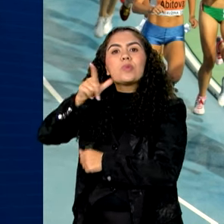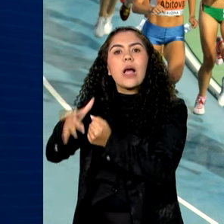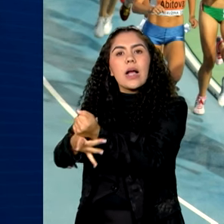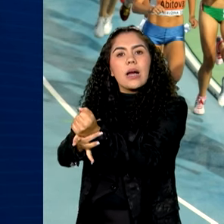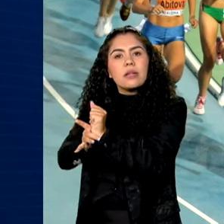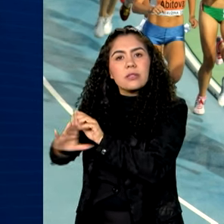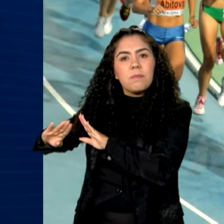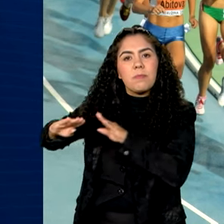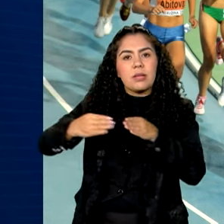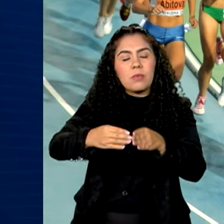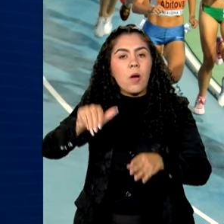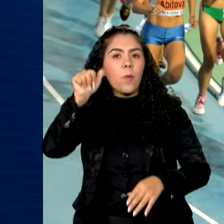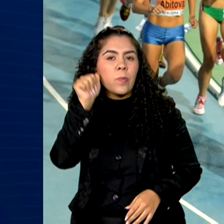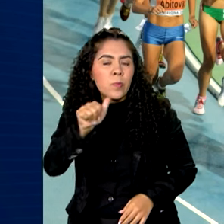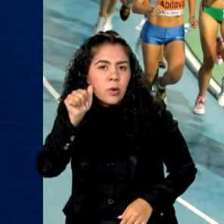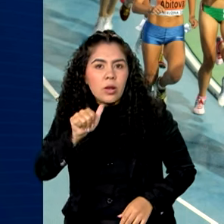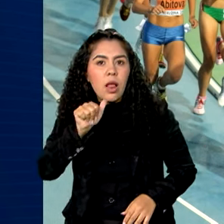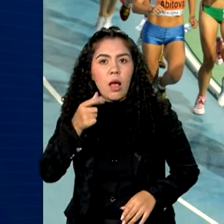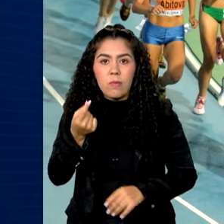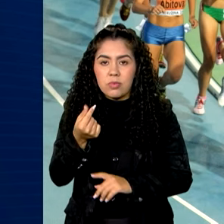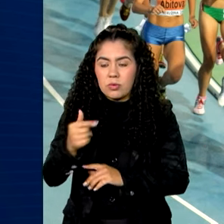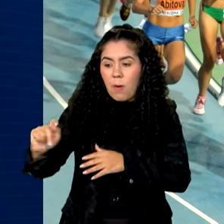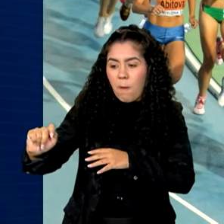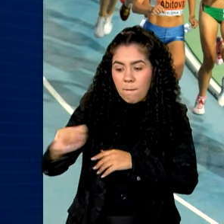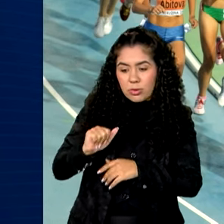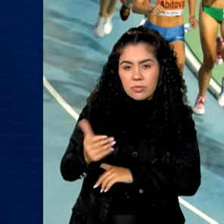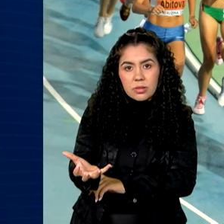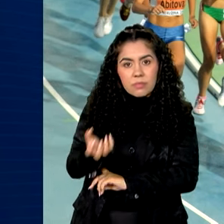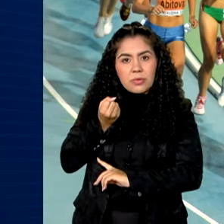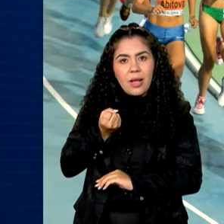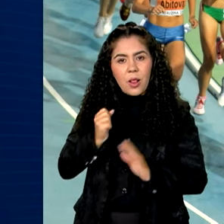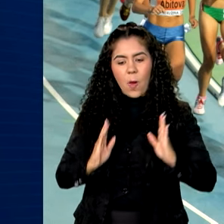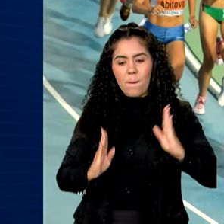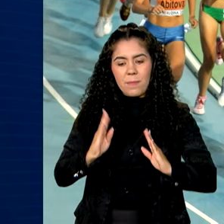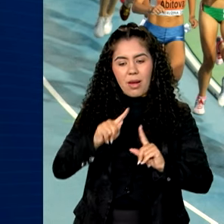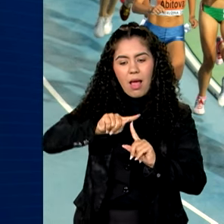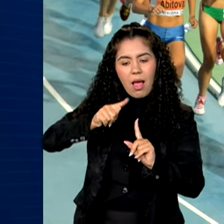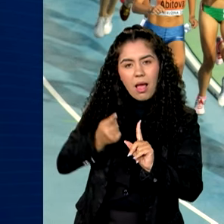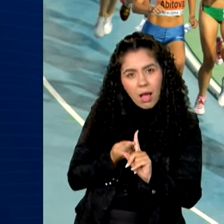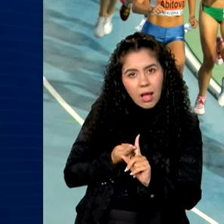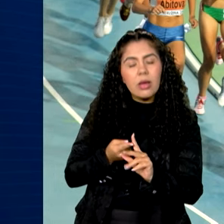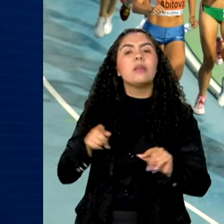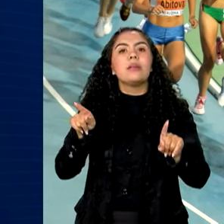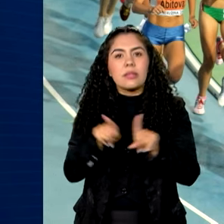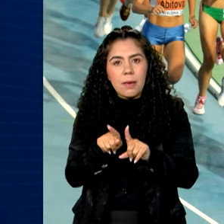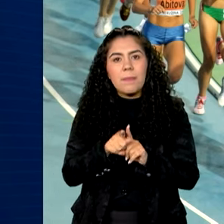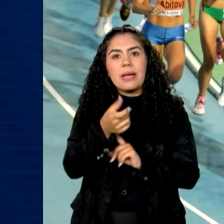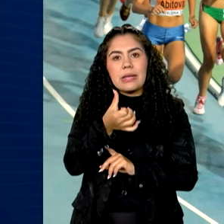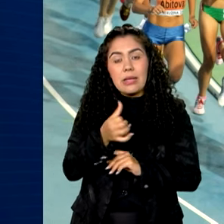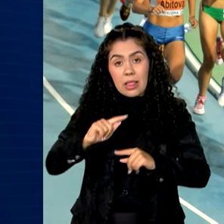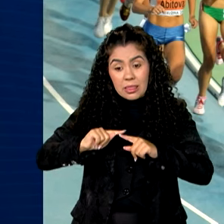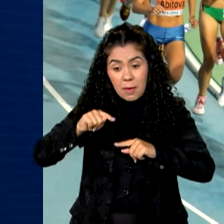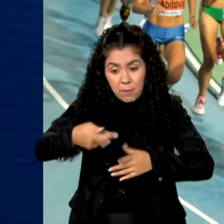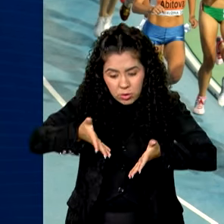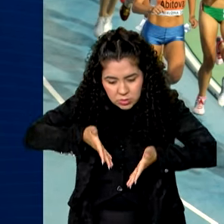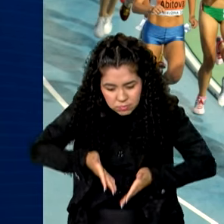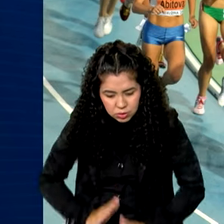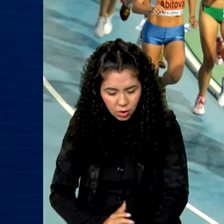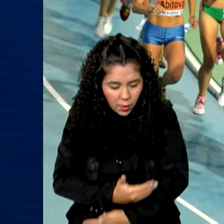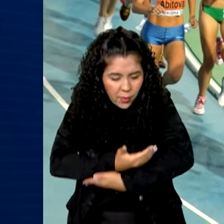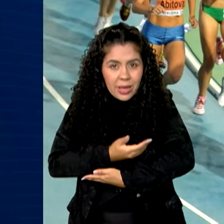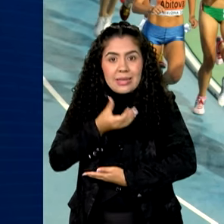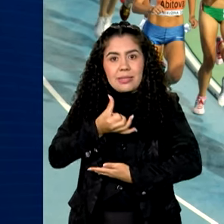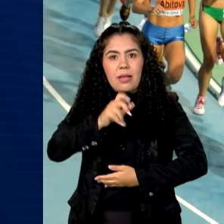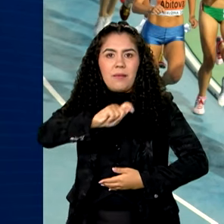mulheres o recebimento do benefício durante a gestação e até seis meses depois do nascimento da